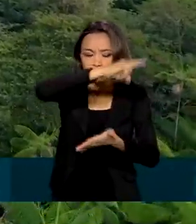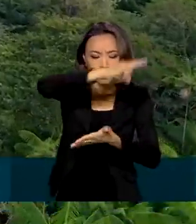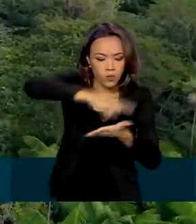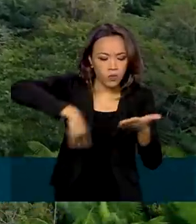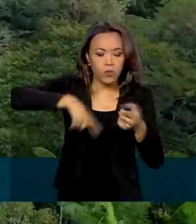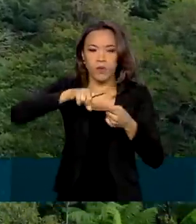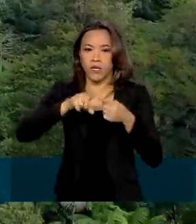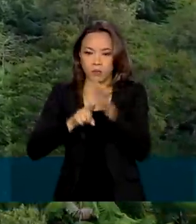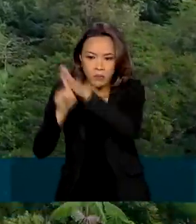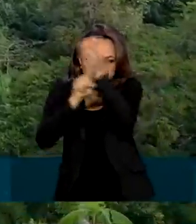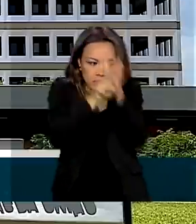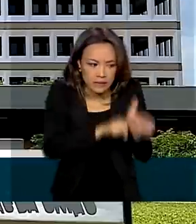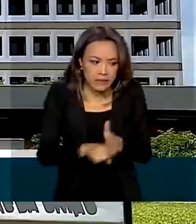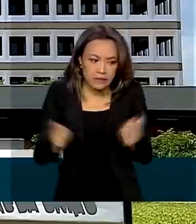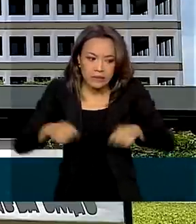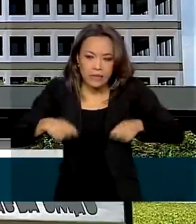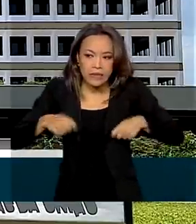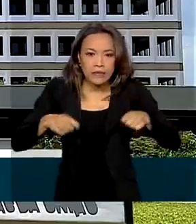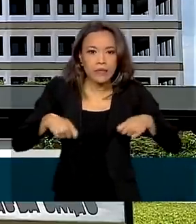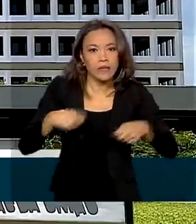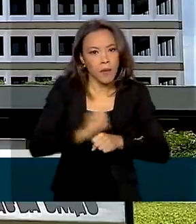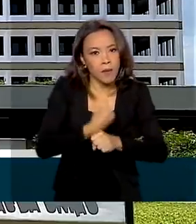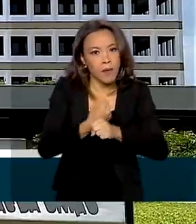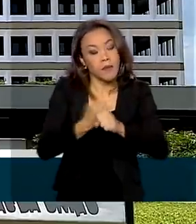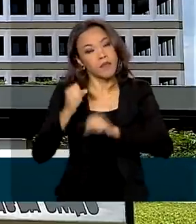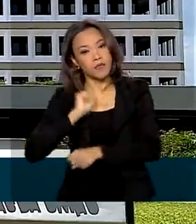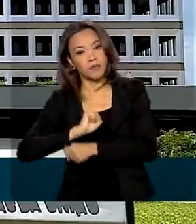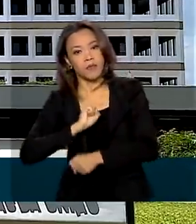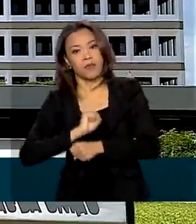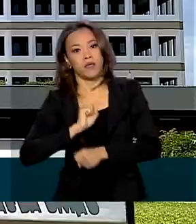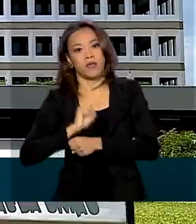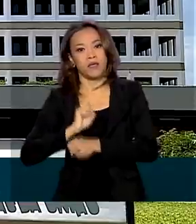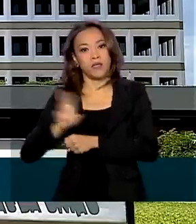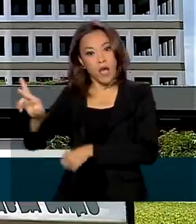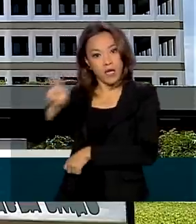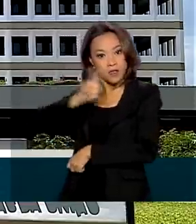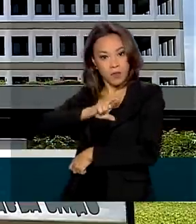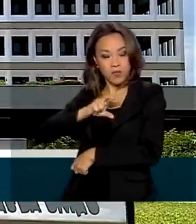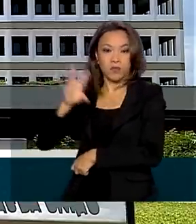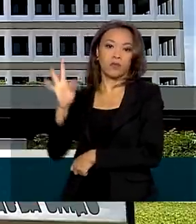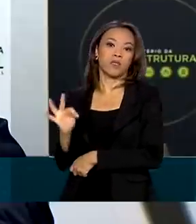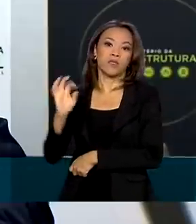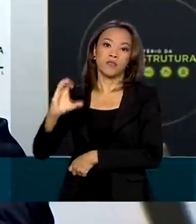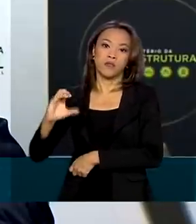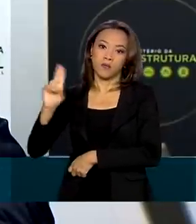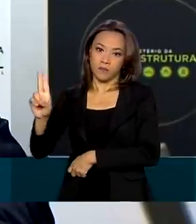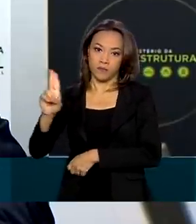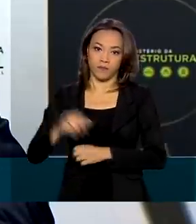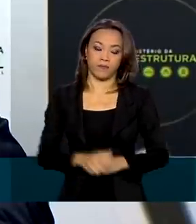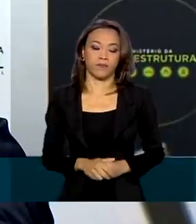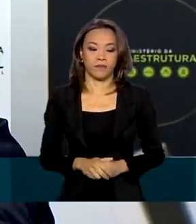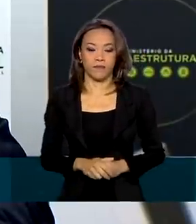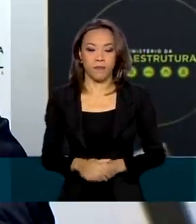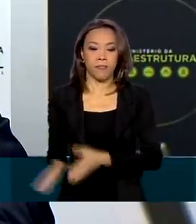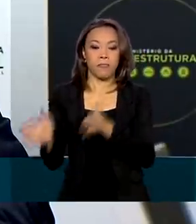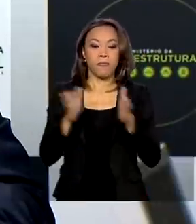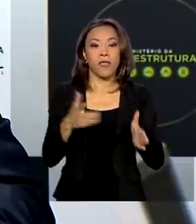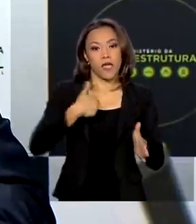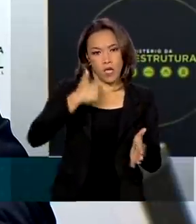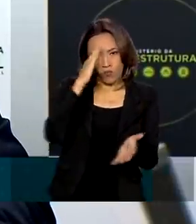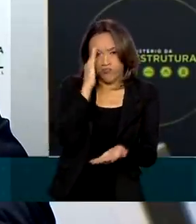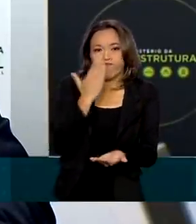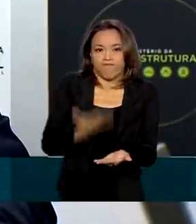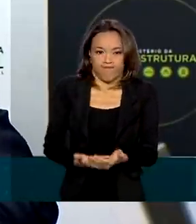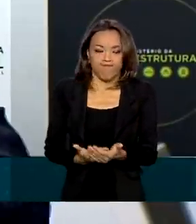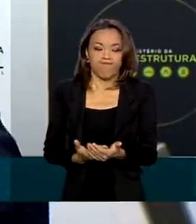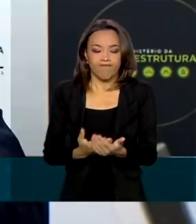e os estudos de viabilidade aguardam autorização do Tribunal de Contas da União. Estou muito confiante que